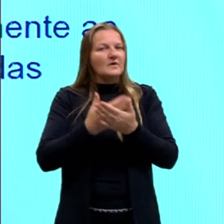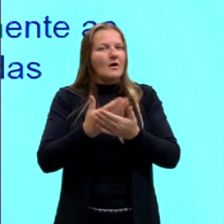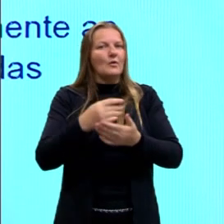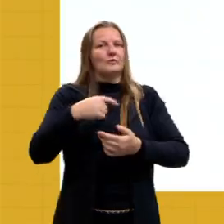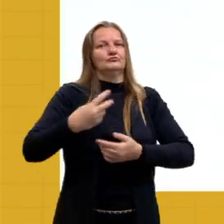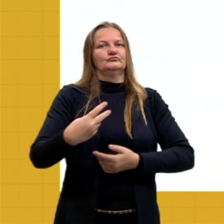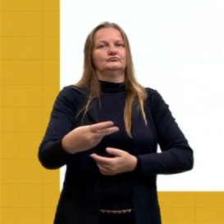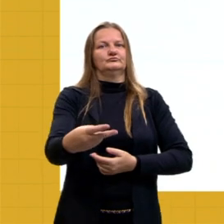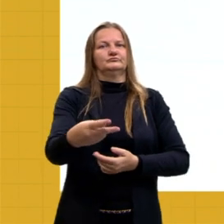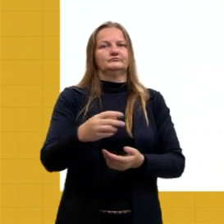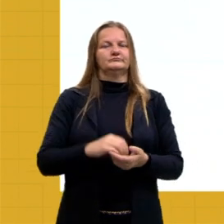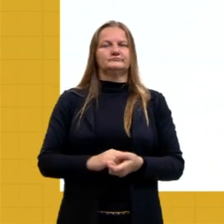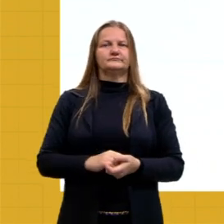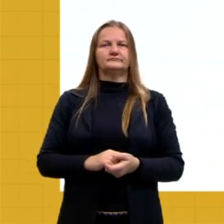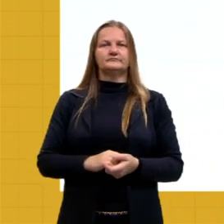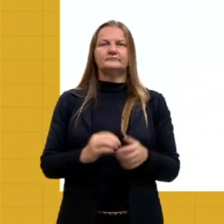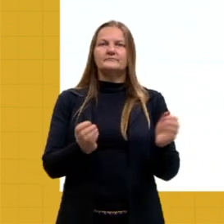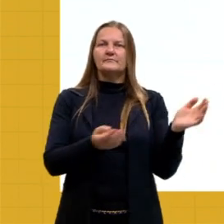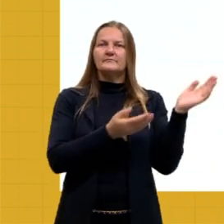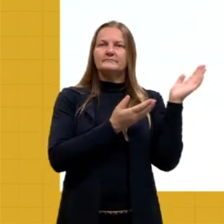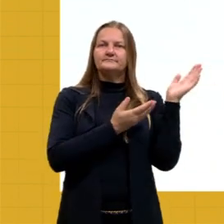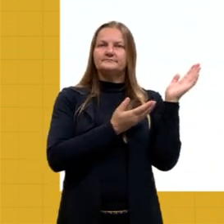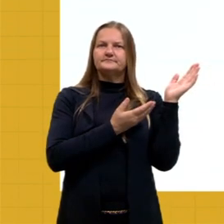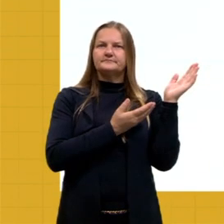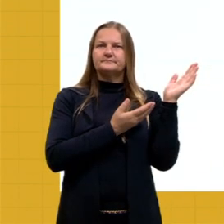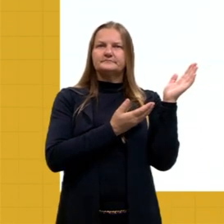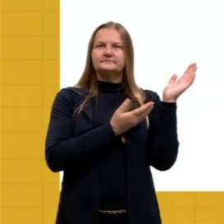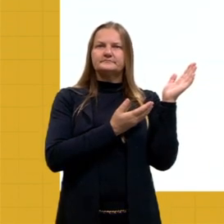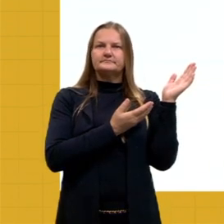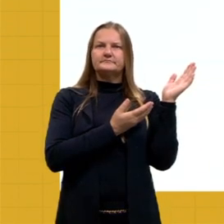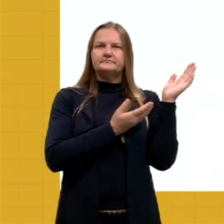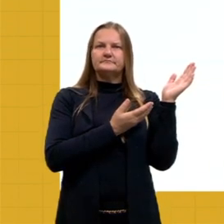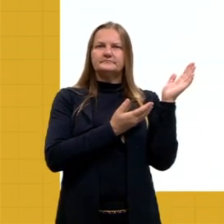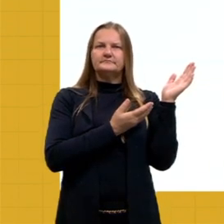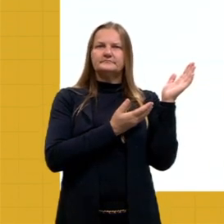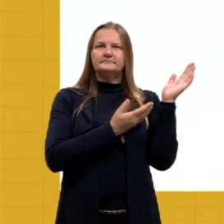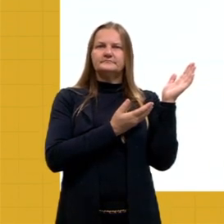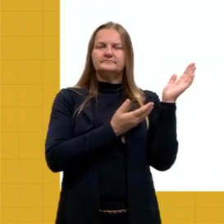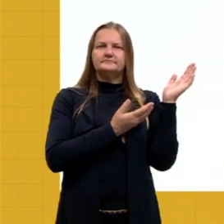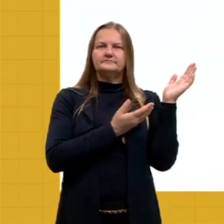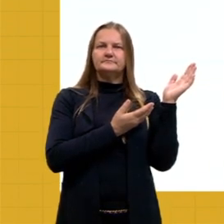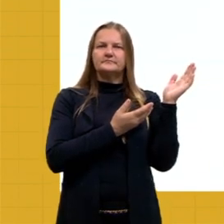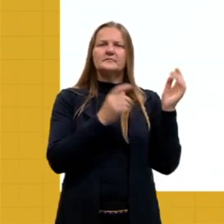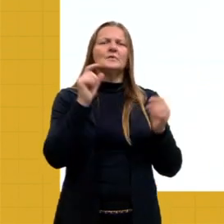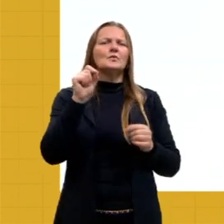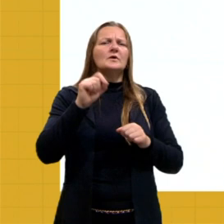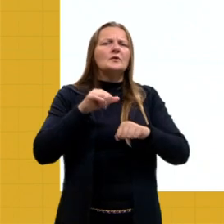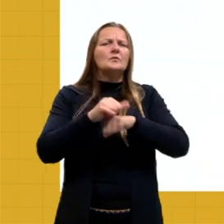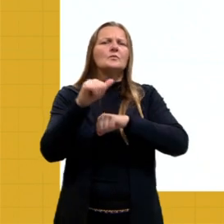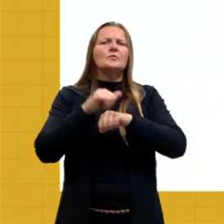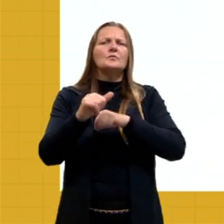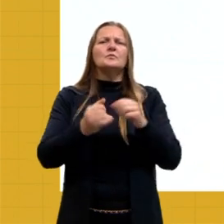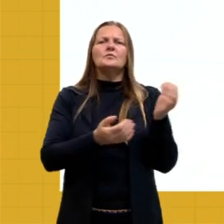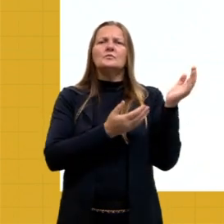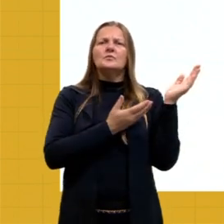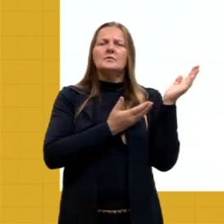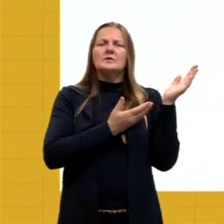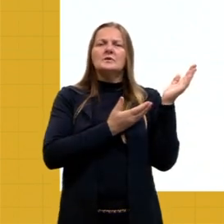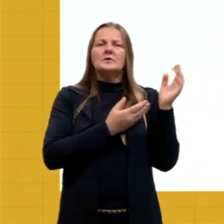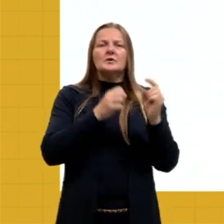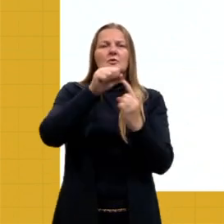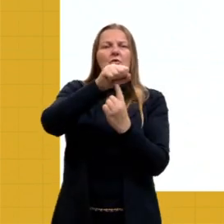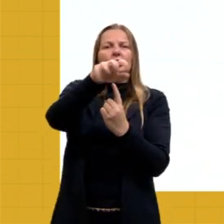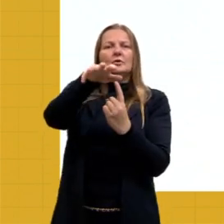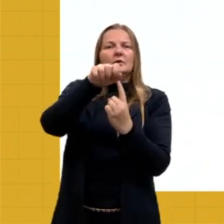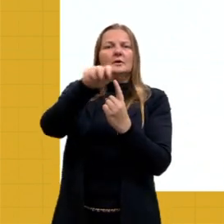nossa aula, tá? Vamos passar, então? Vou passar mais um slidezinho aqui. E aí, o que que acontece, ó, né, a matriz